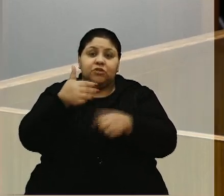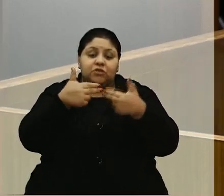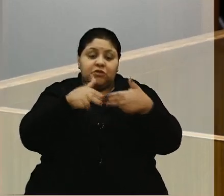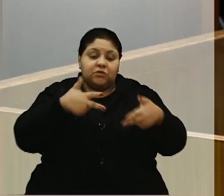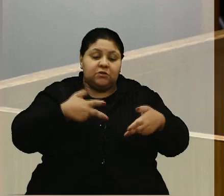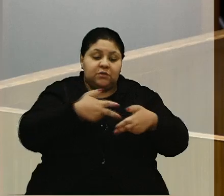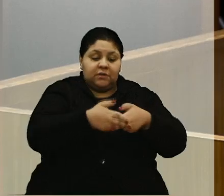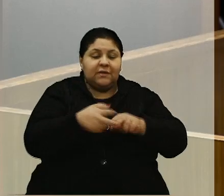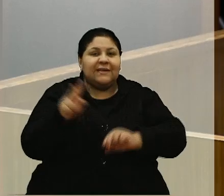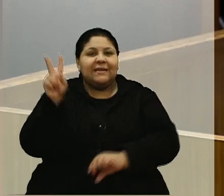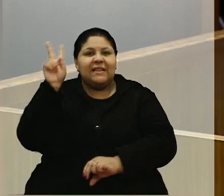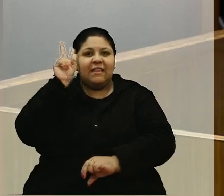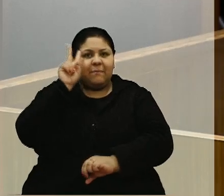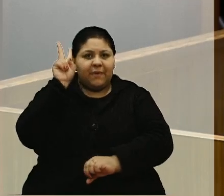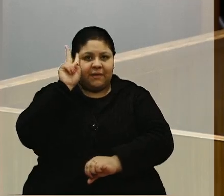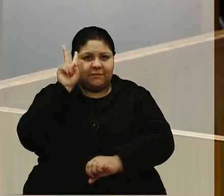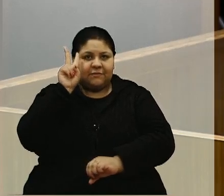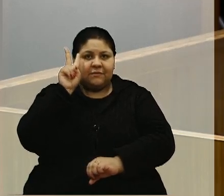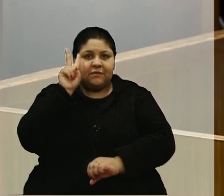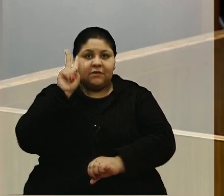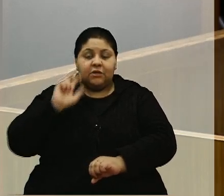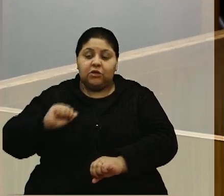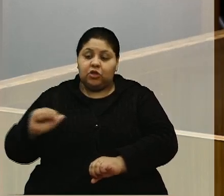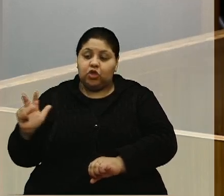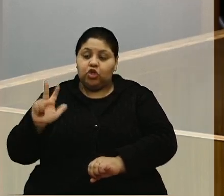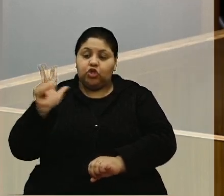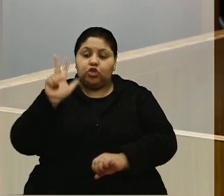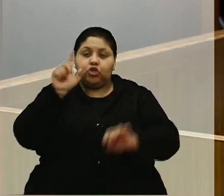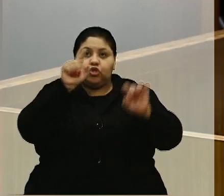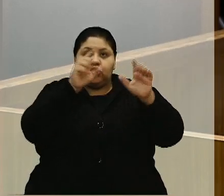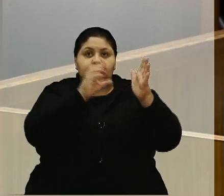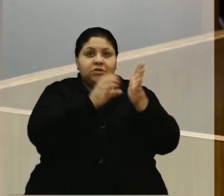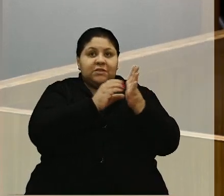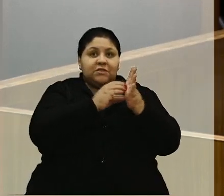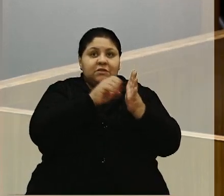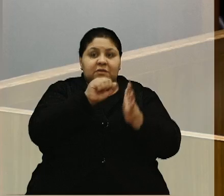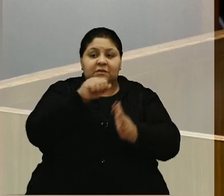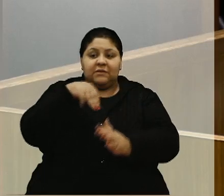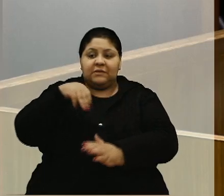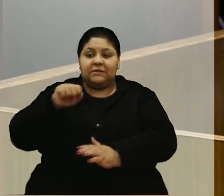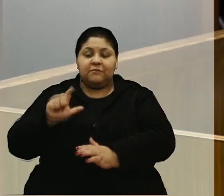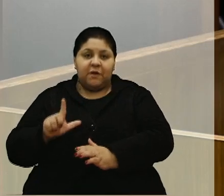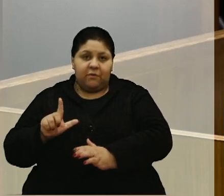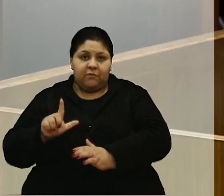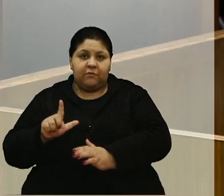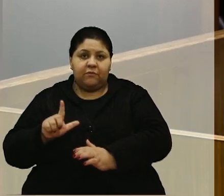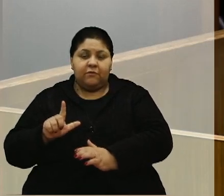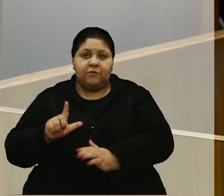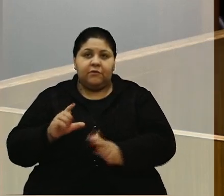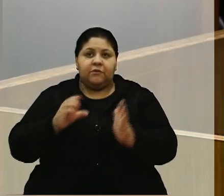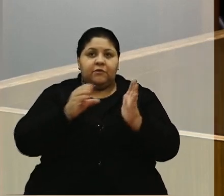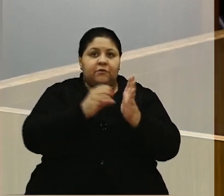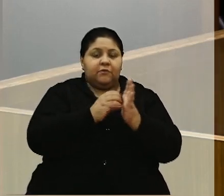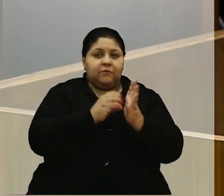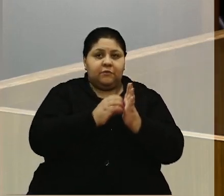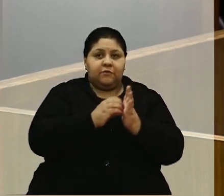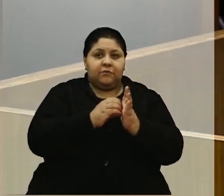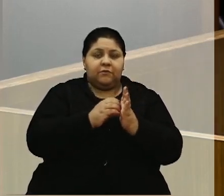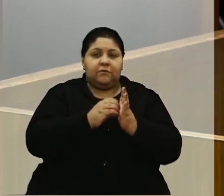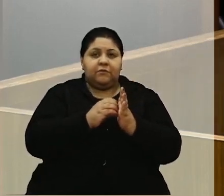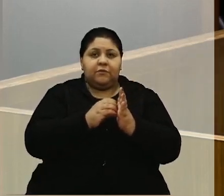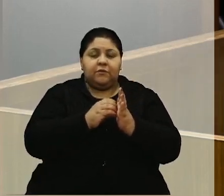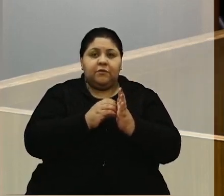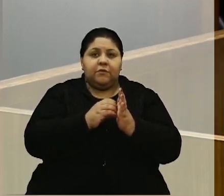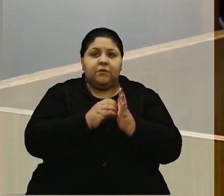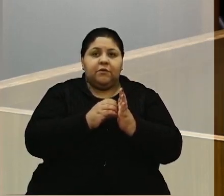lembrar de valorizar os servidores da Esmel, os servidores da Esmel. A parte, vereador.